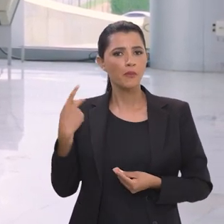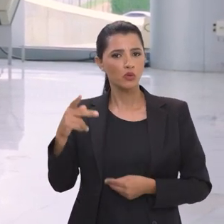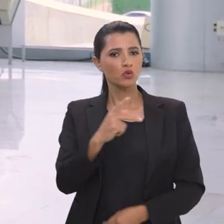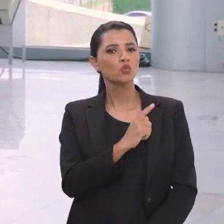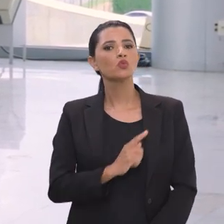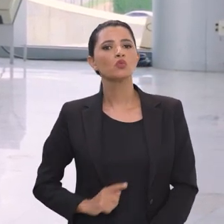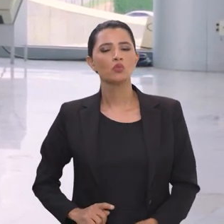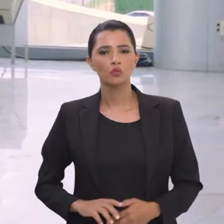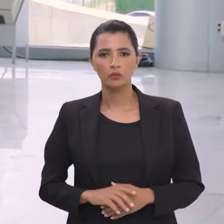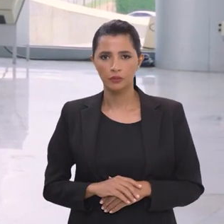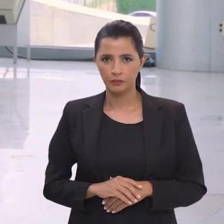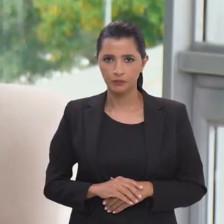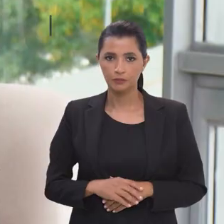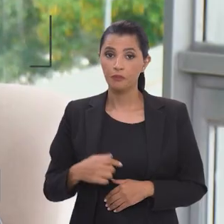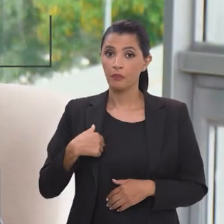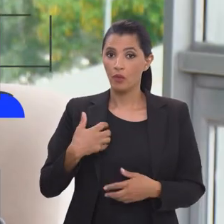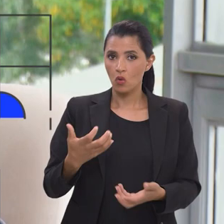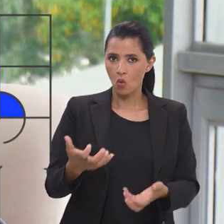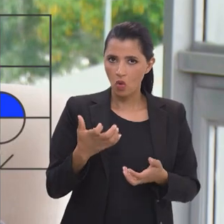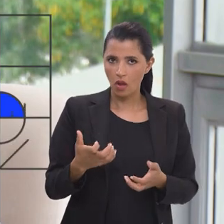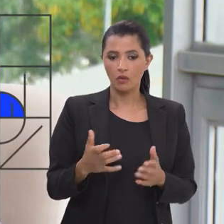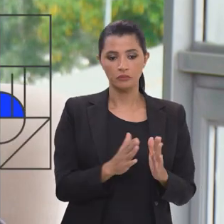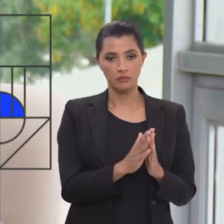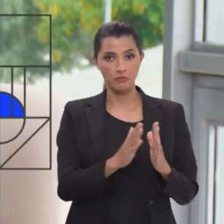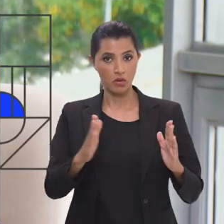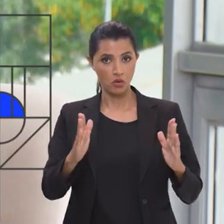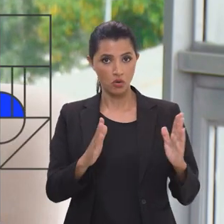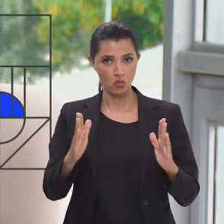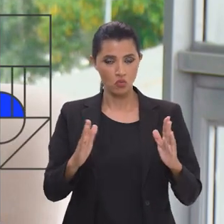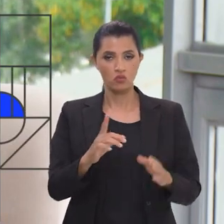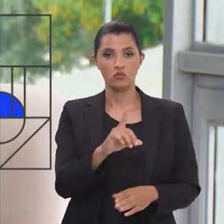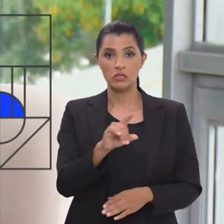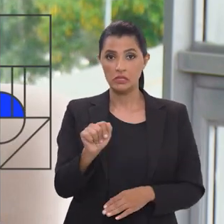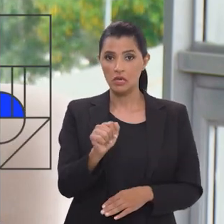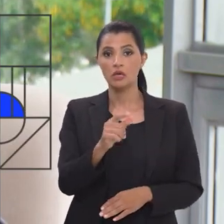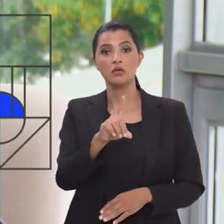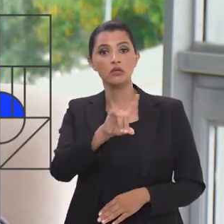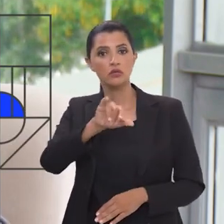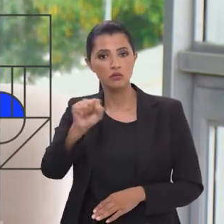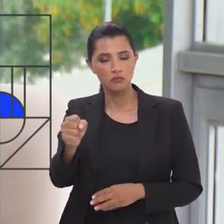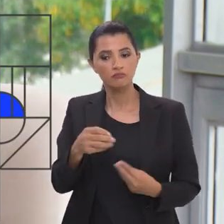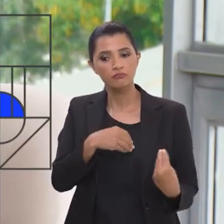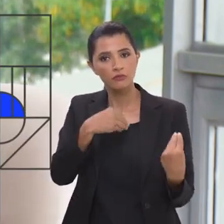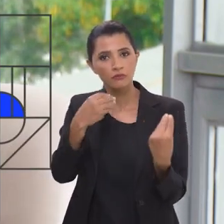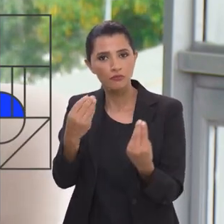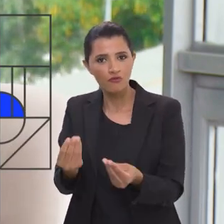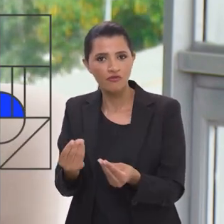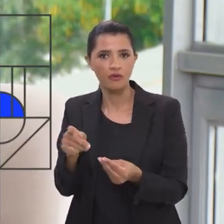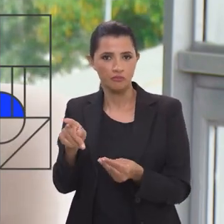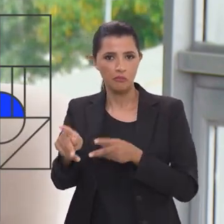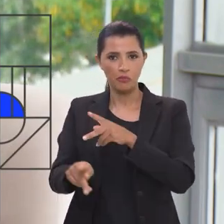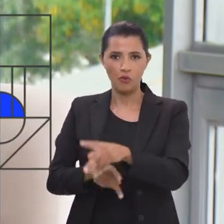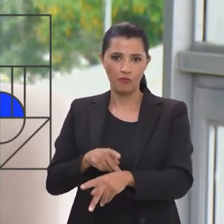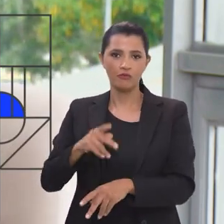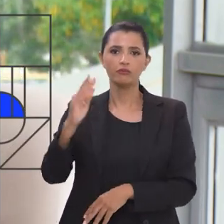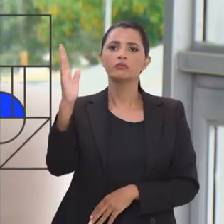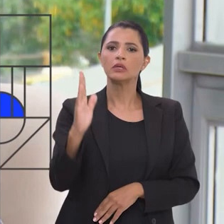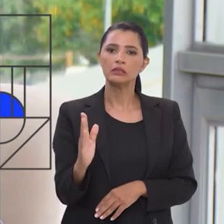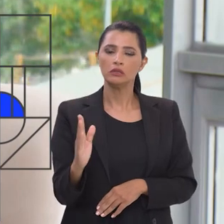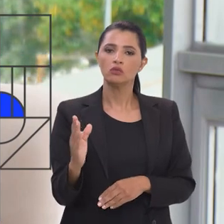para o seu governo? Eu quero, nos primeiros 100 dias, devolver ao povo brasileiro